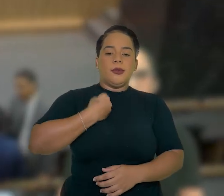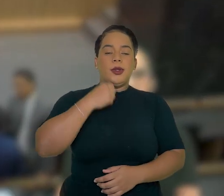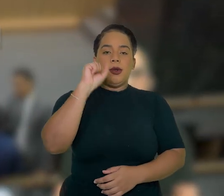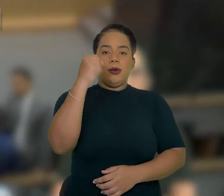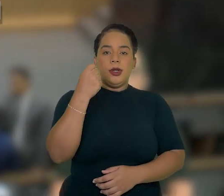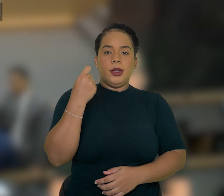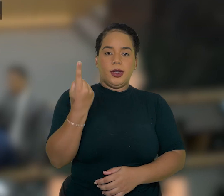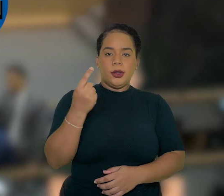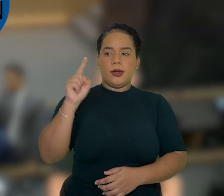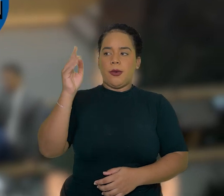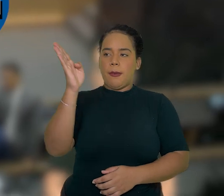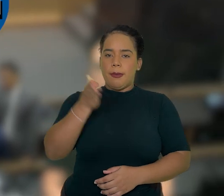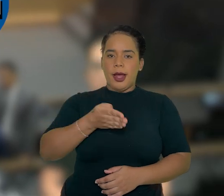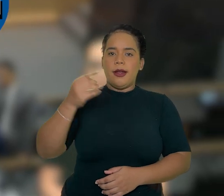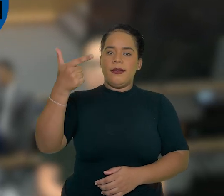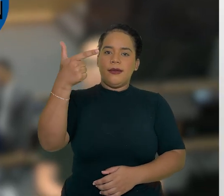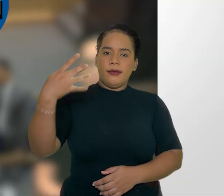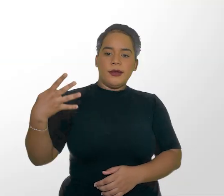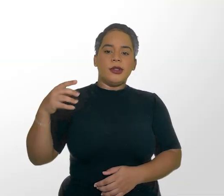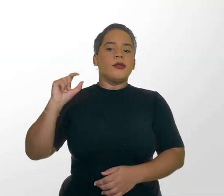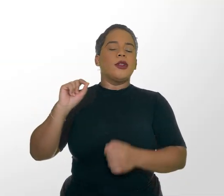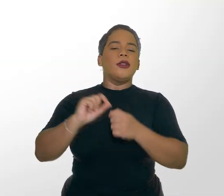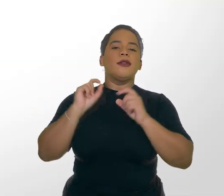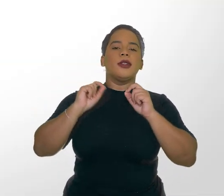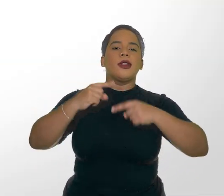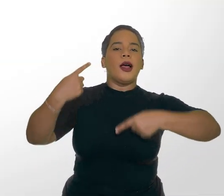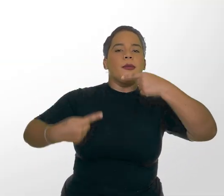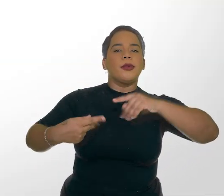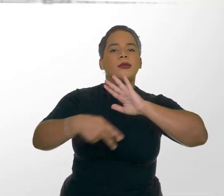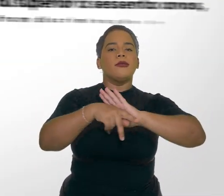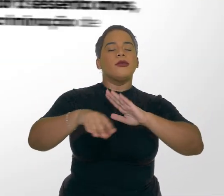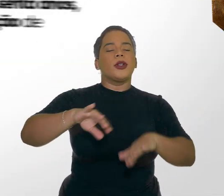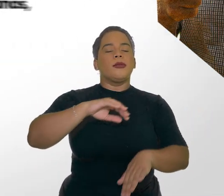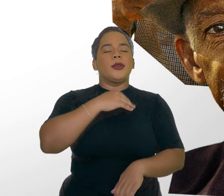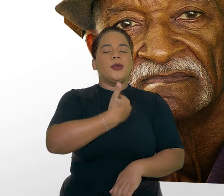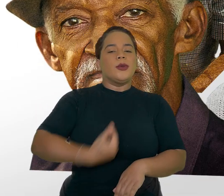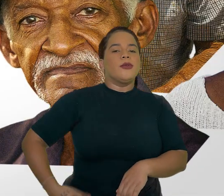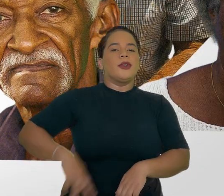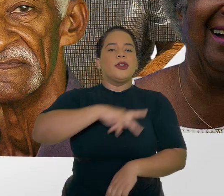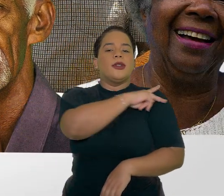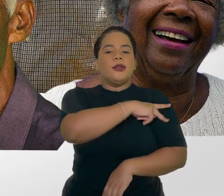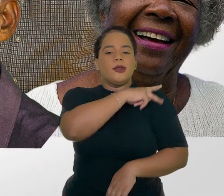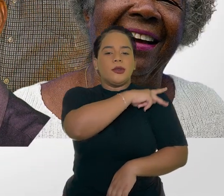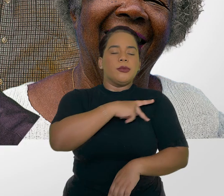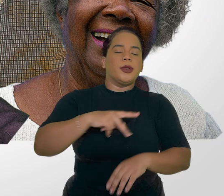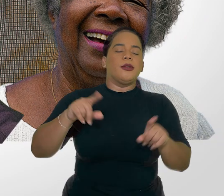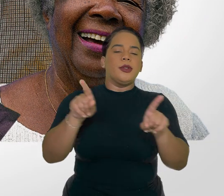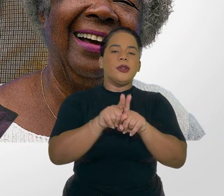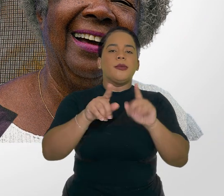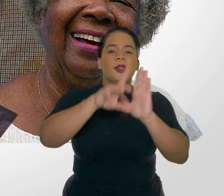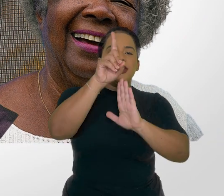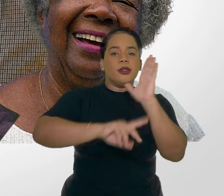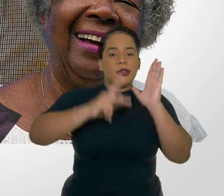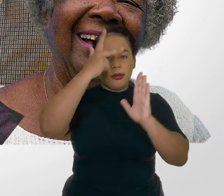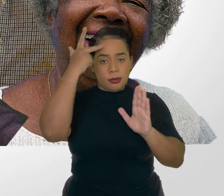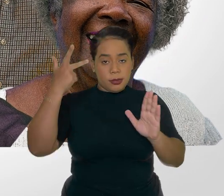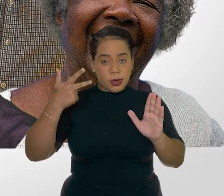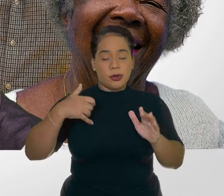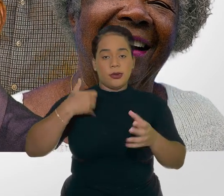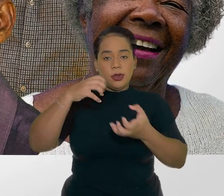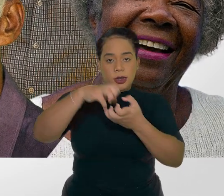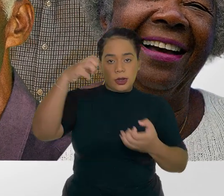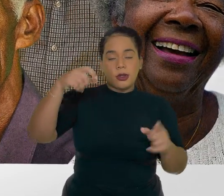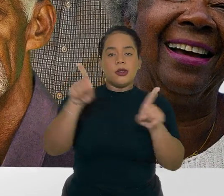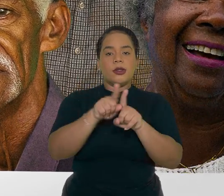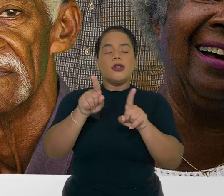nº 81-24. Ele institui a política estadual dos direitos à pessoa idosa e assegura direitos